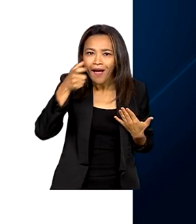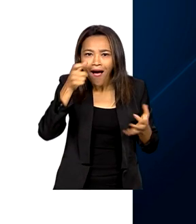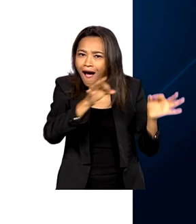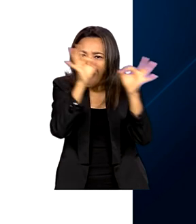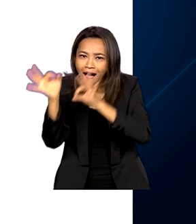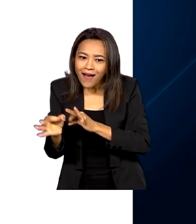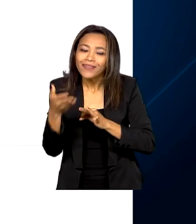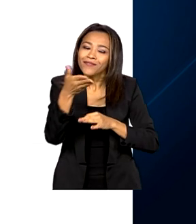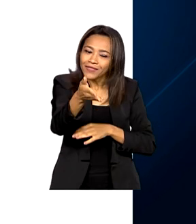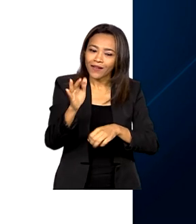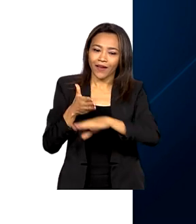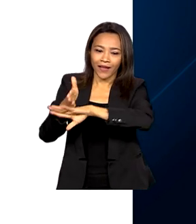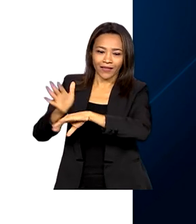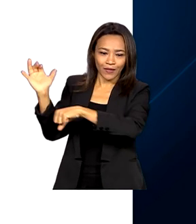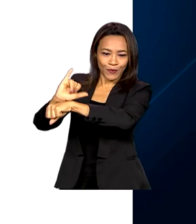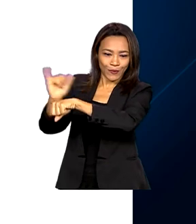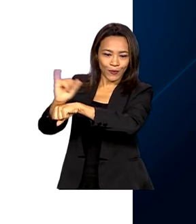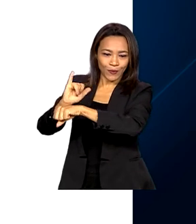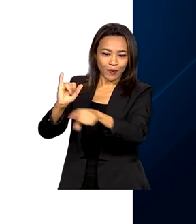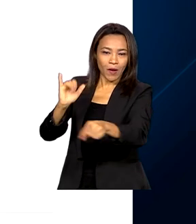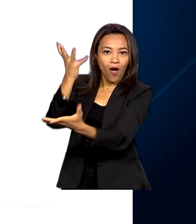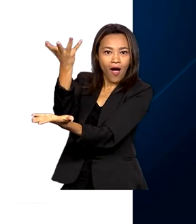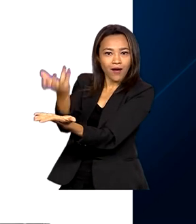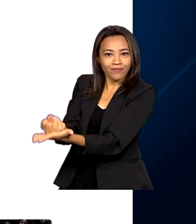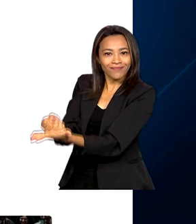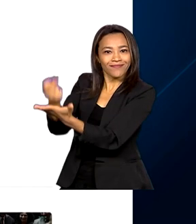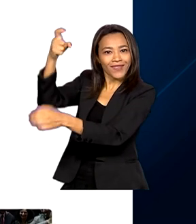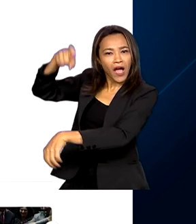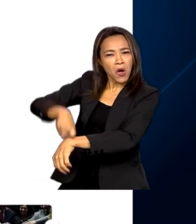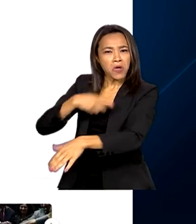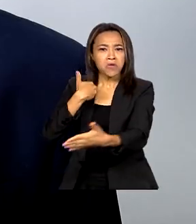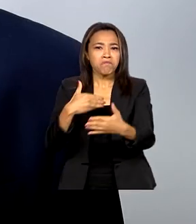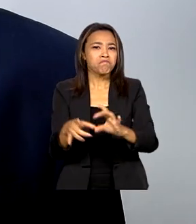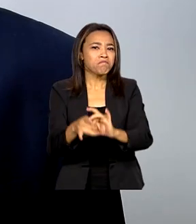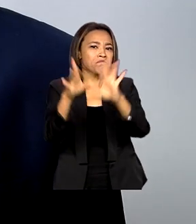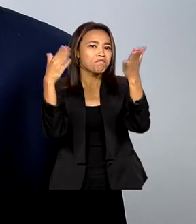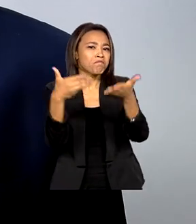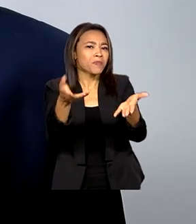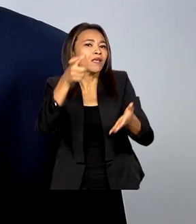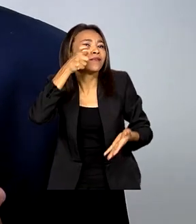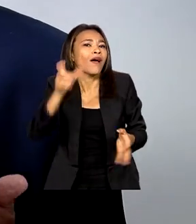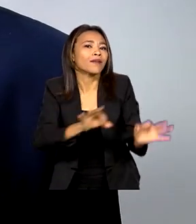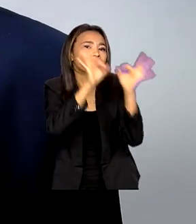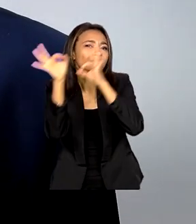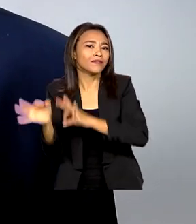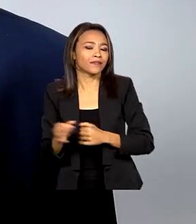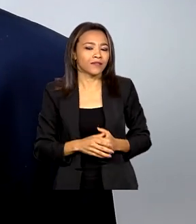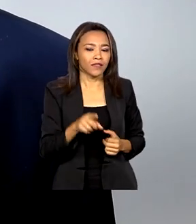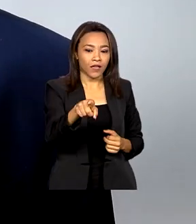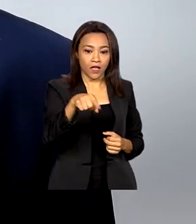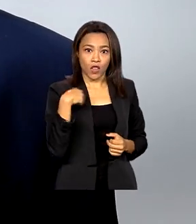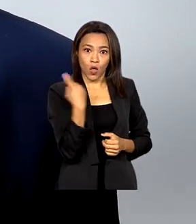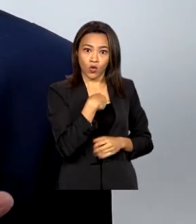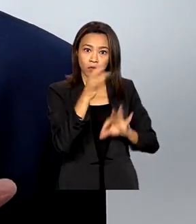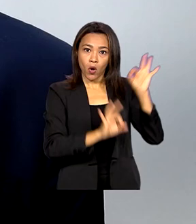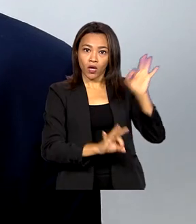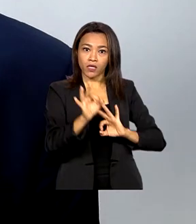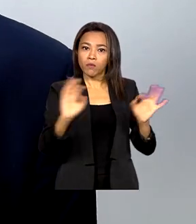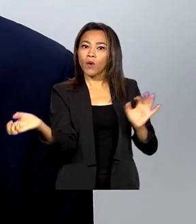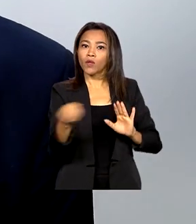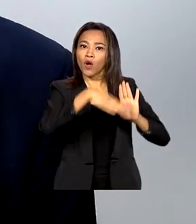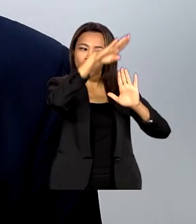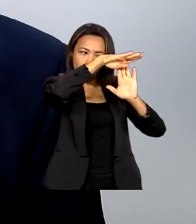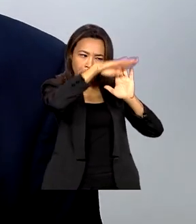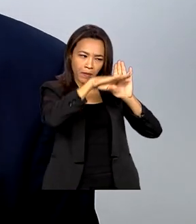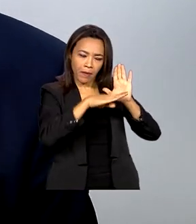YouTube da TV Brasil Gov tem todos para você assistir na hora que quiser. Nós estamos elaborando uma nova programação para a